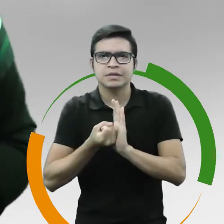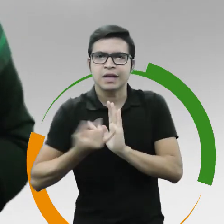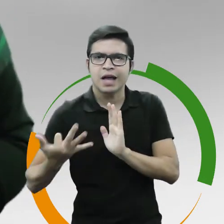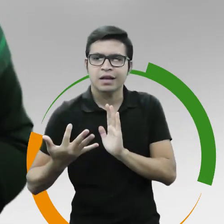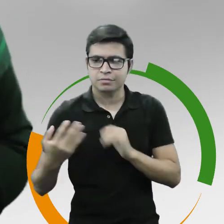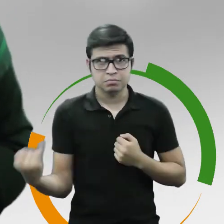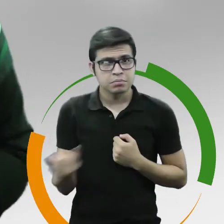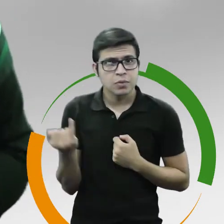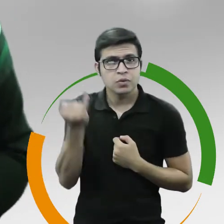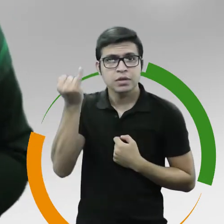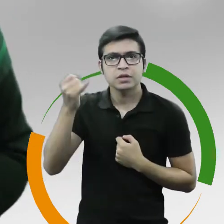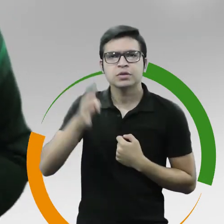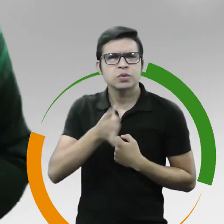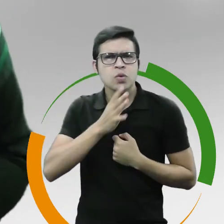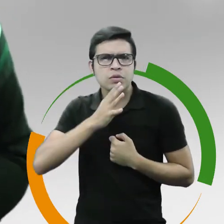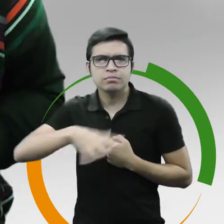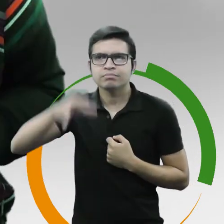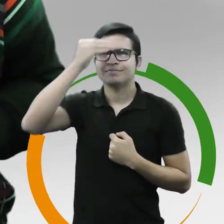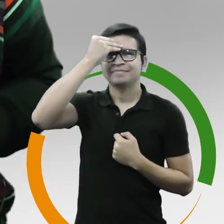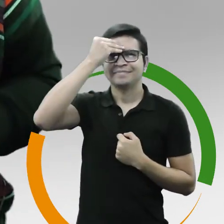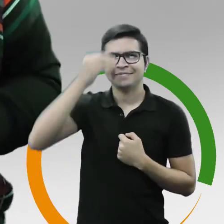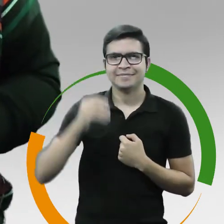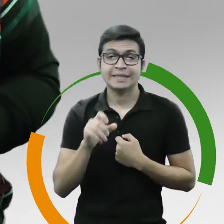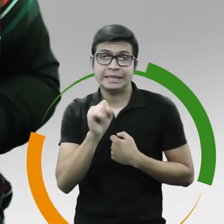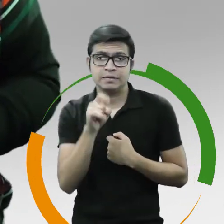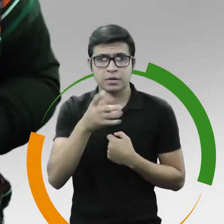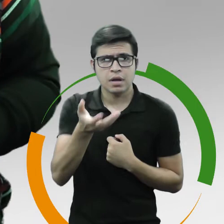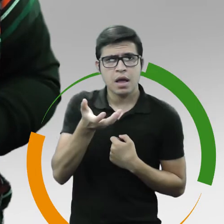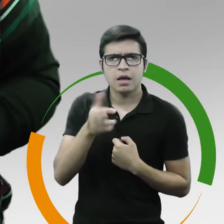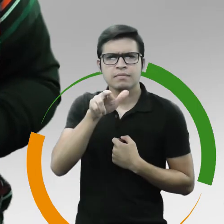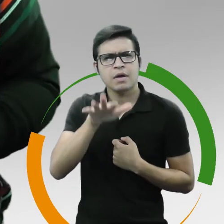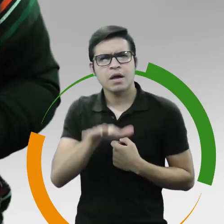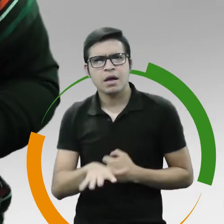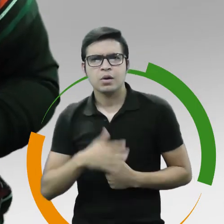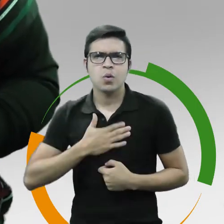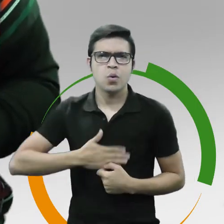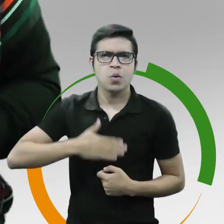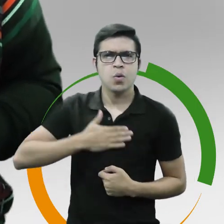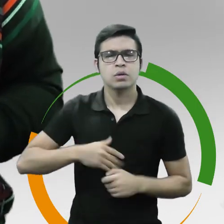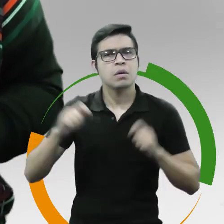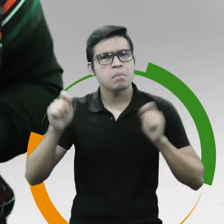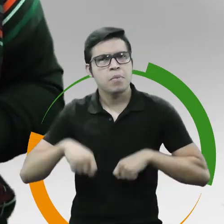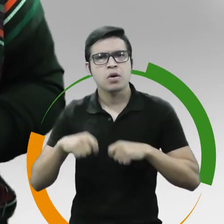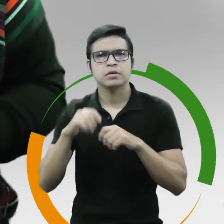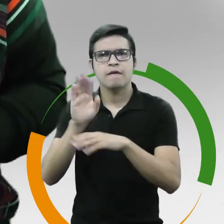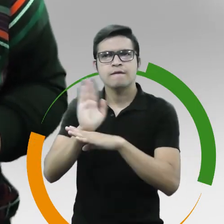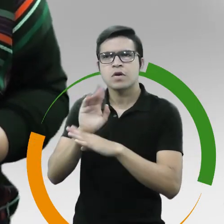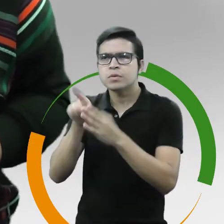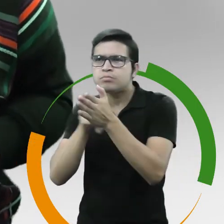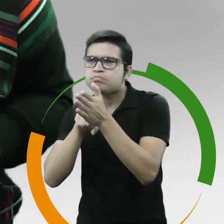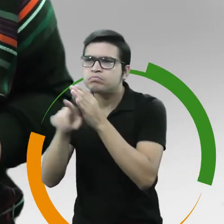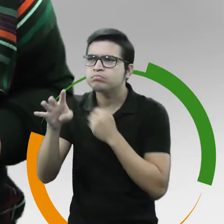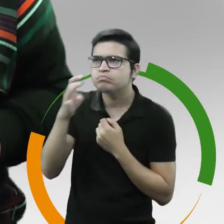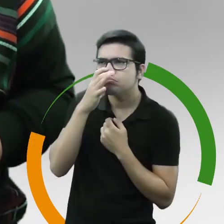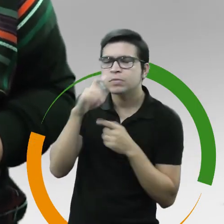ferramentas para auxiliar a fixar o conhecimento. Na hora de relaxar, dê preferência a produções com temáticas documentais,